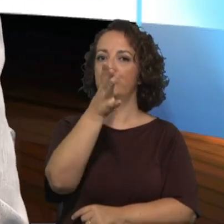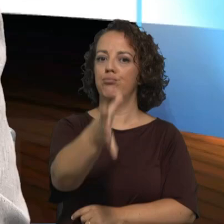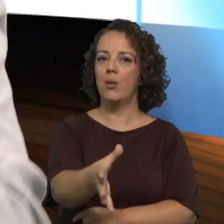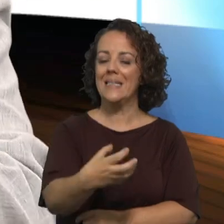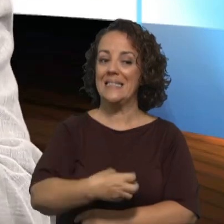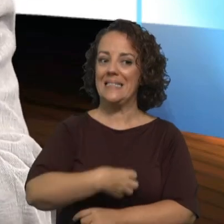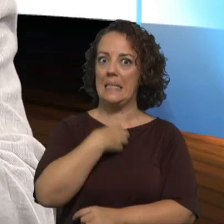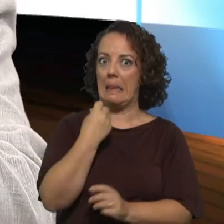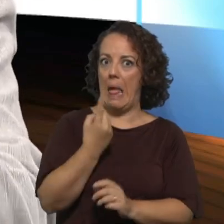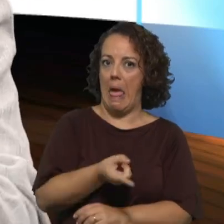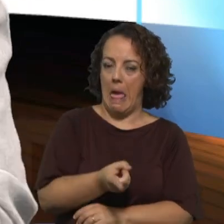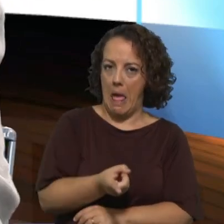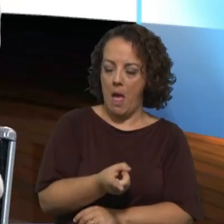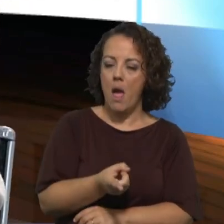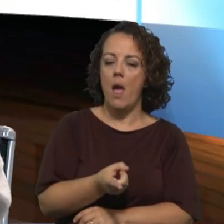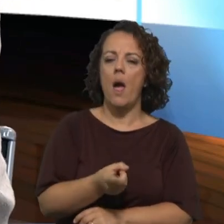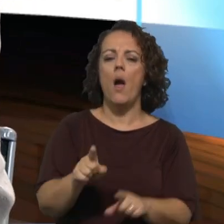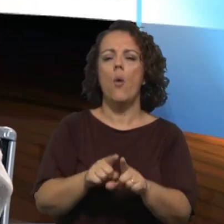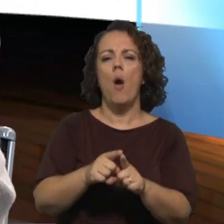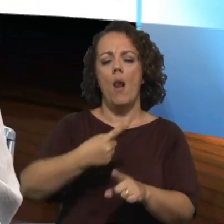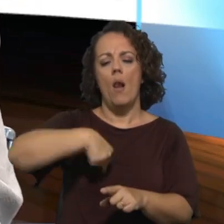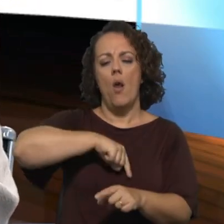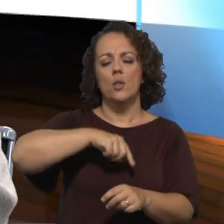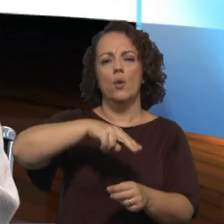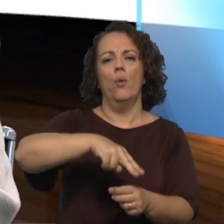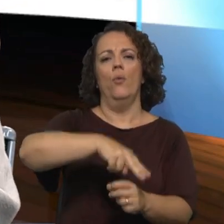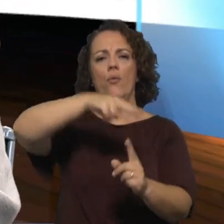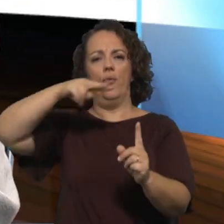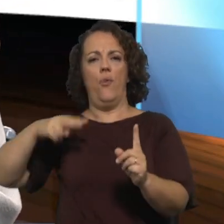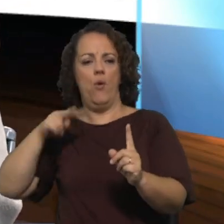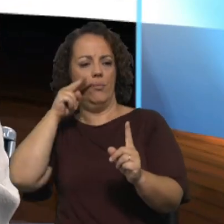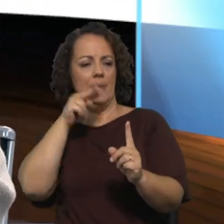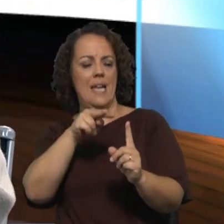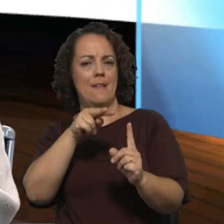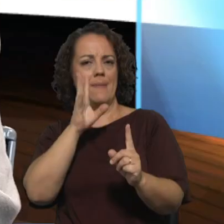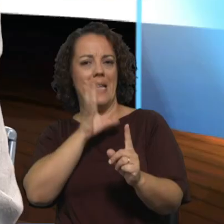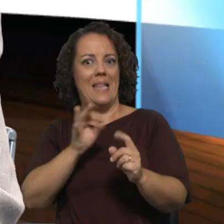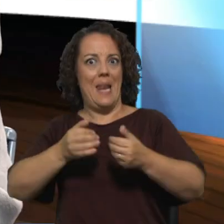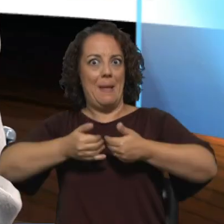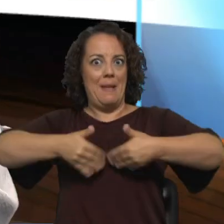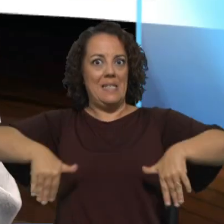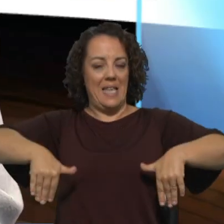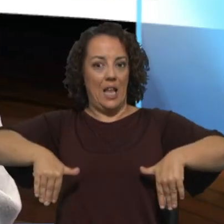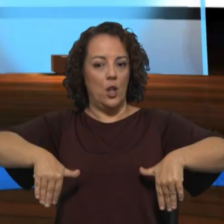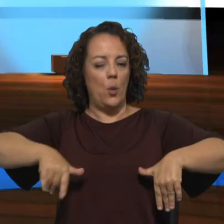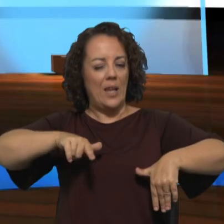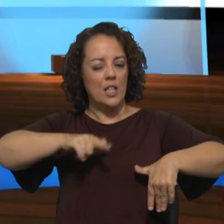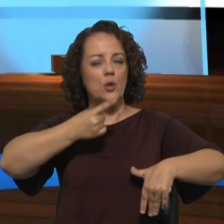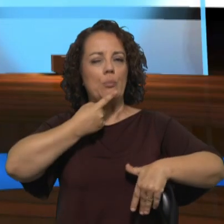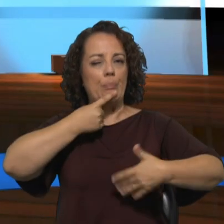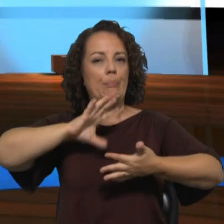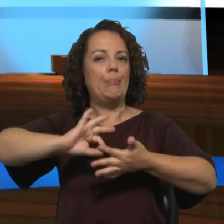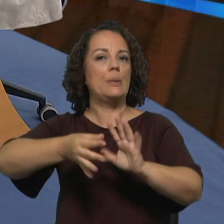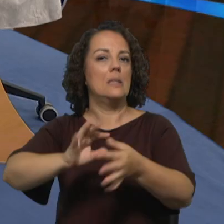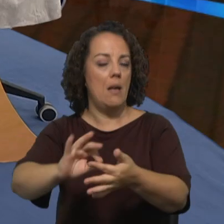do outro e a gente, vendo de fora e tentando ser o mais imparcial possível, percebe isso, percebe que há estas tensões.